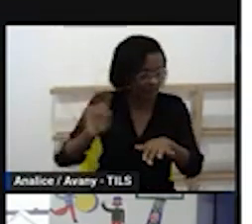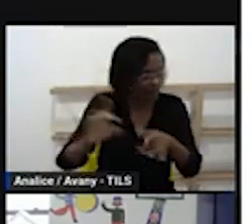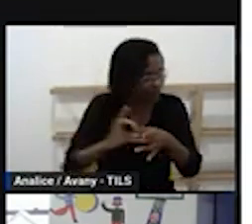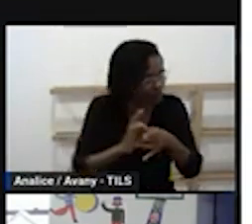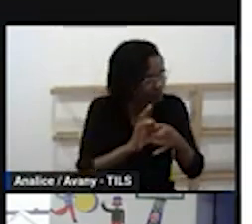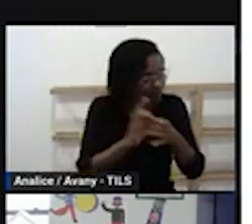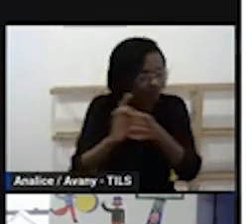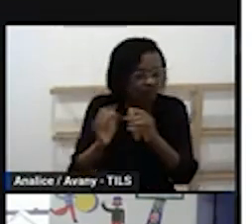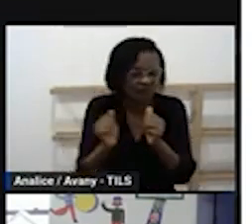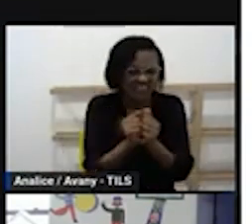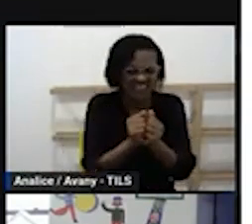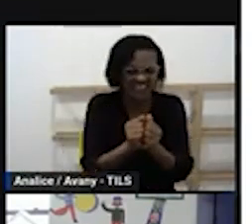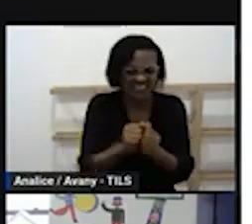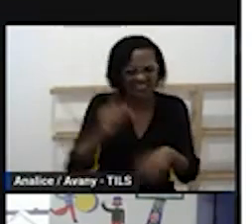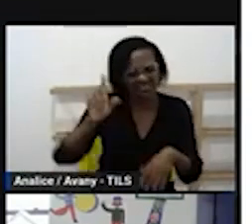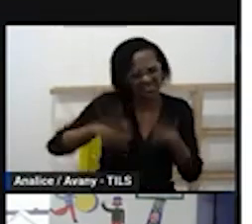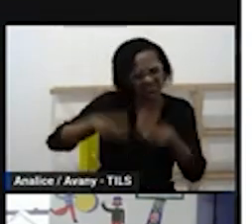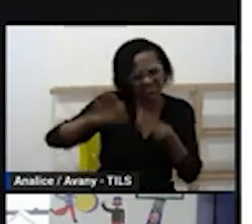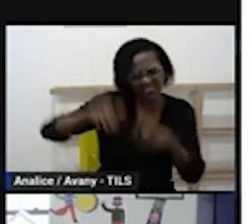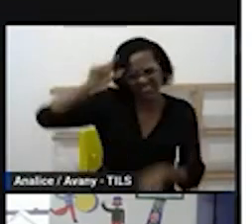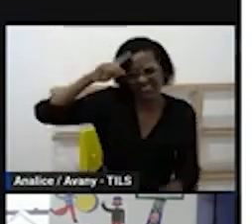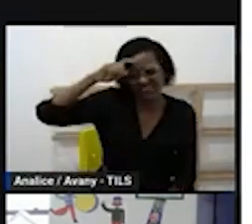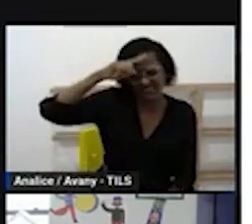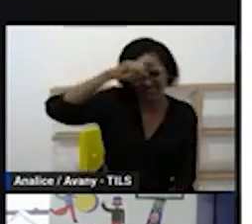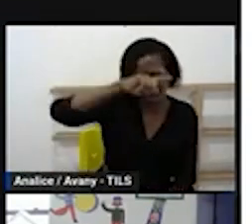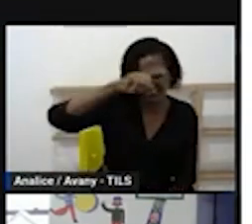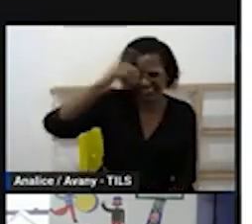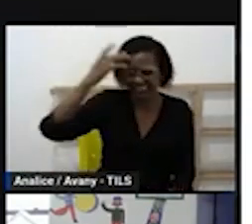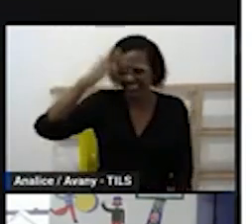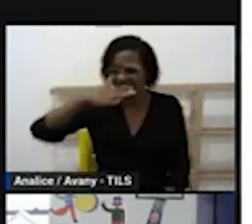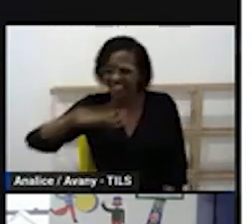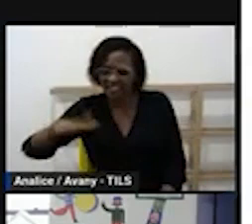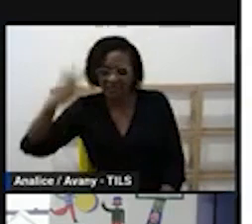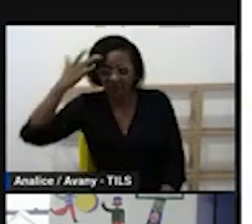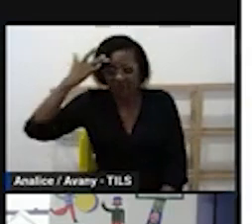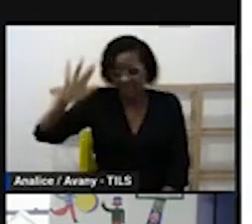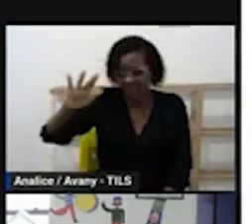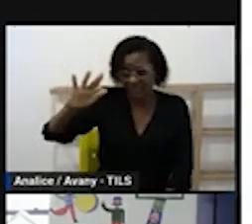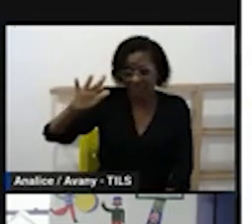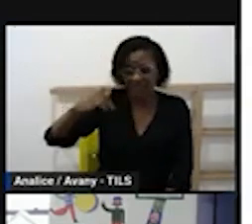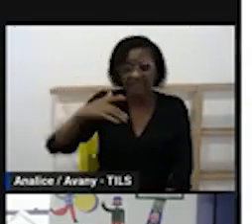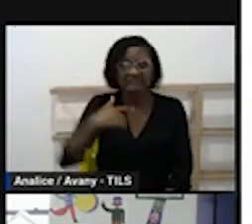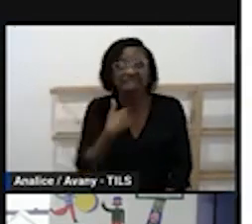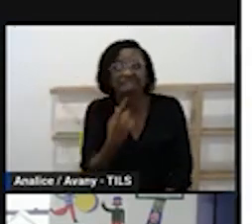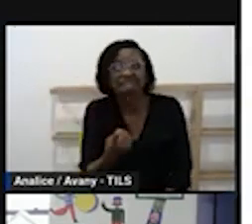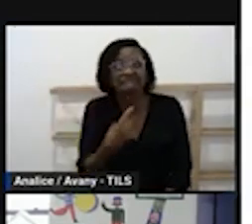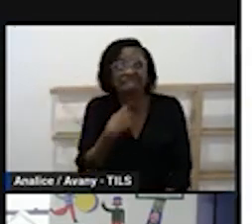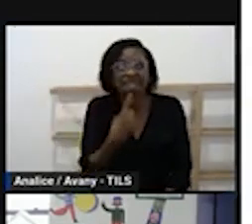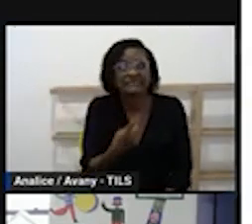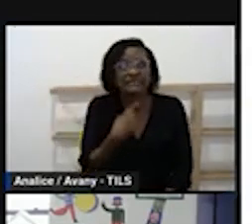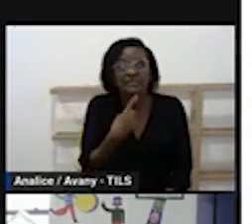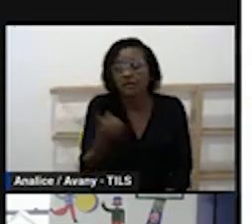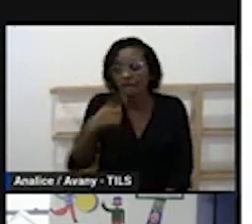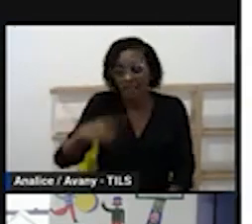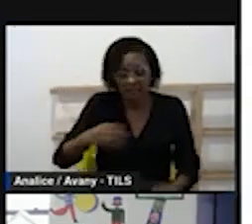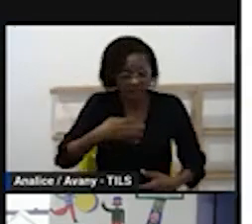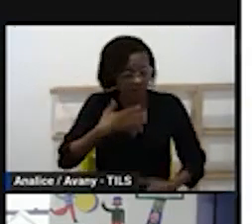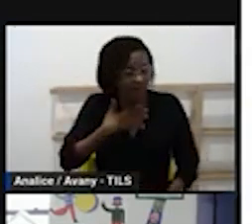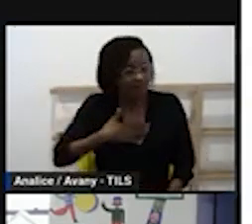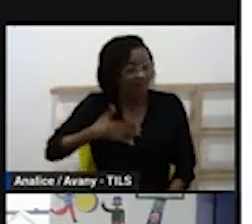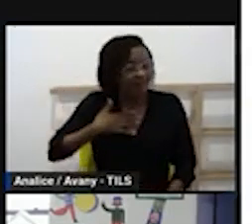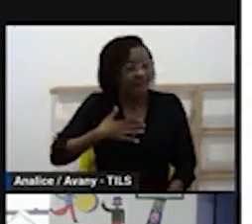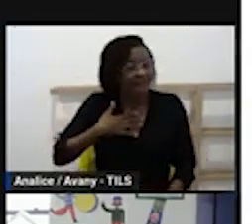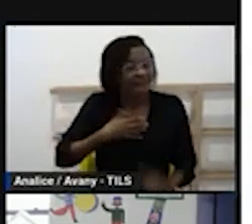tão engessado que a criança possa opinar né que leve em consideração os gostos os desejos daquela